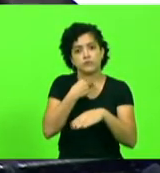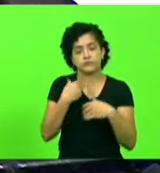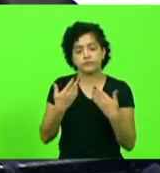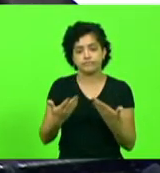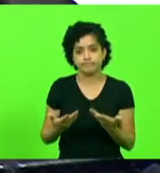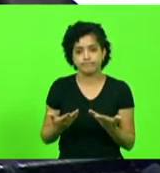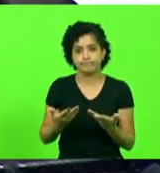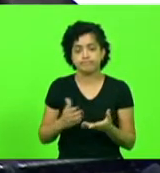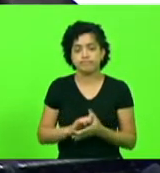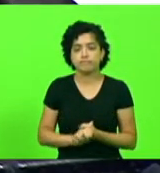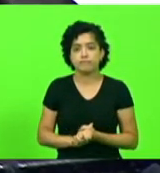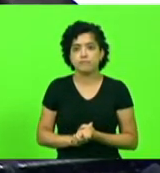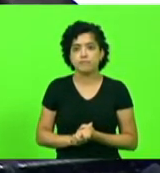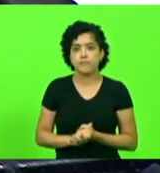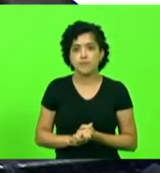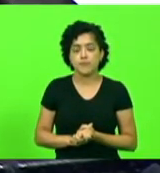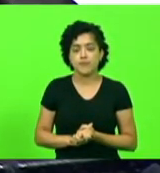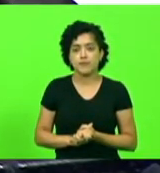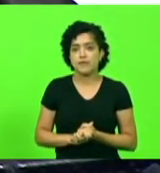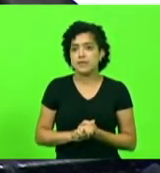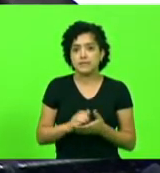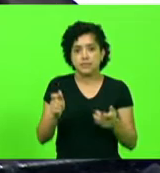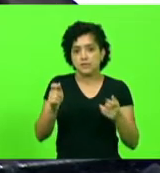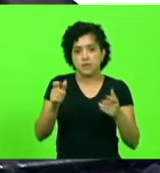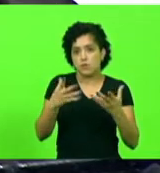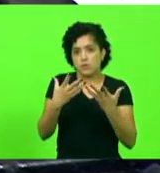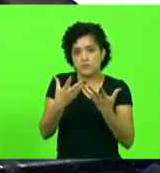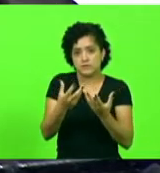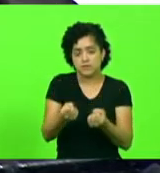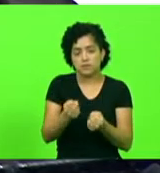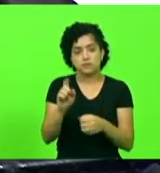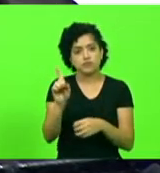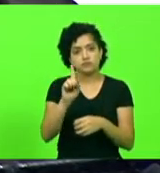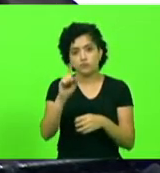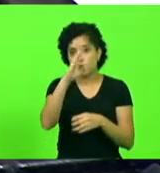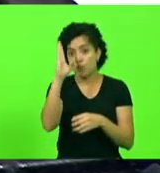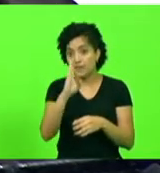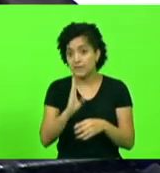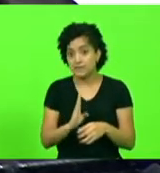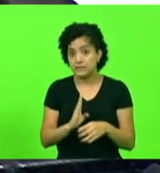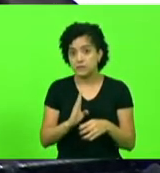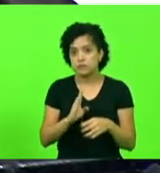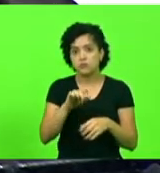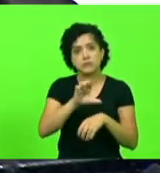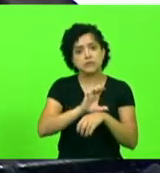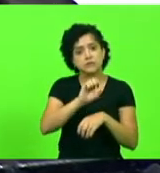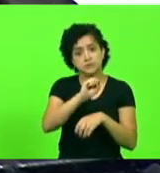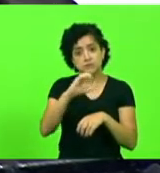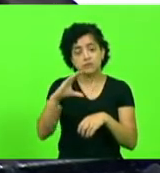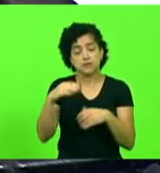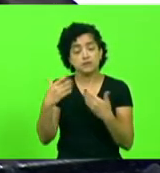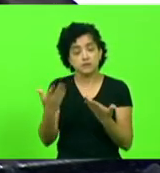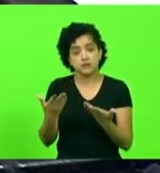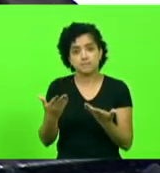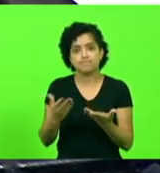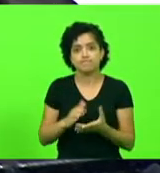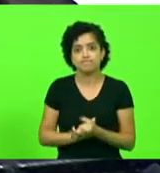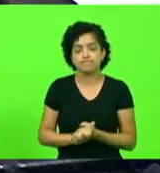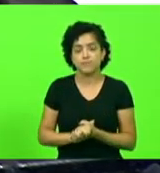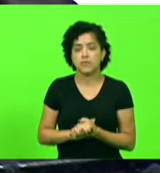conta de vacina. Não está permitido no Brasil, muito menos em Santa Catarina, até o momento. Então,